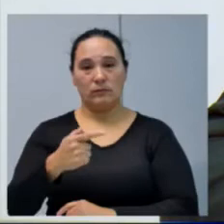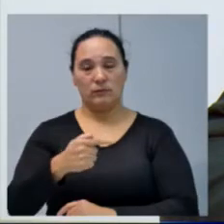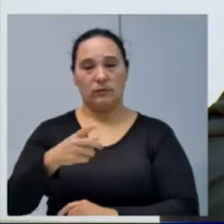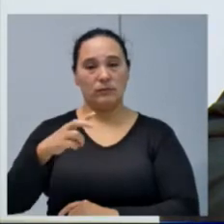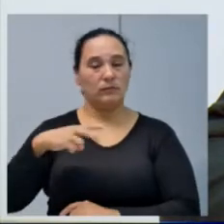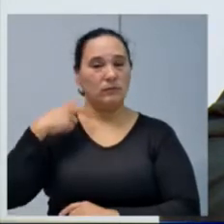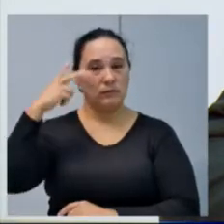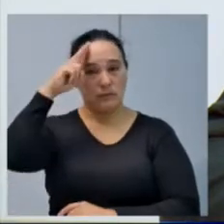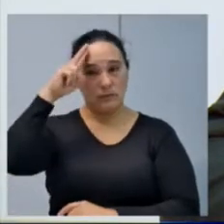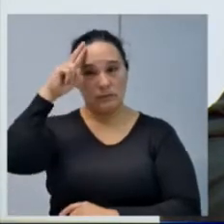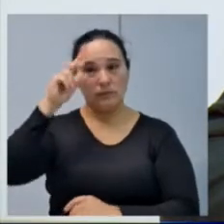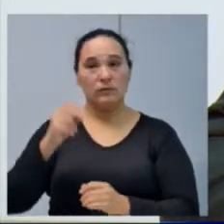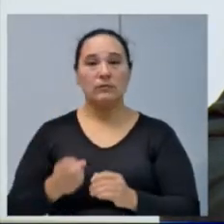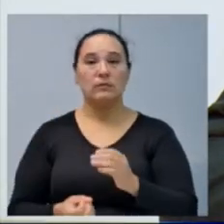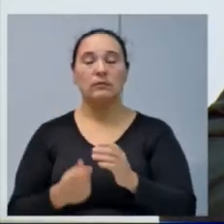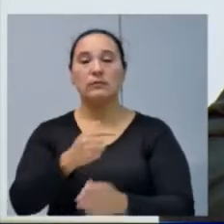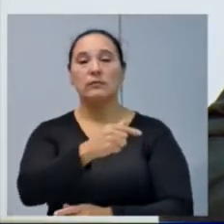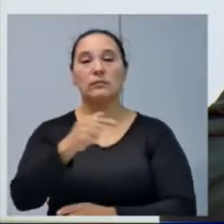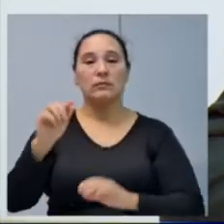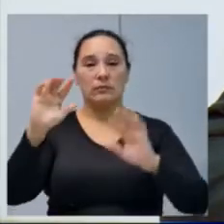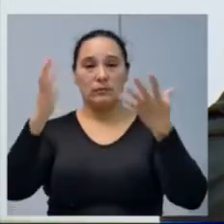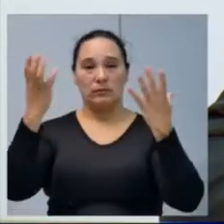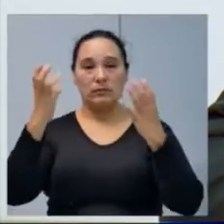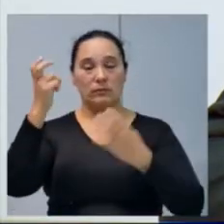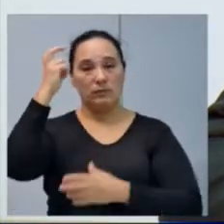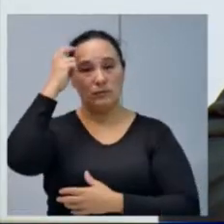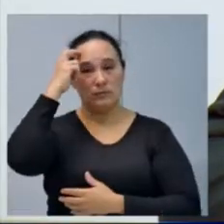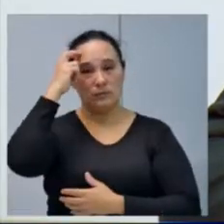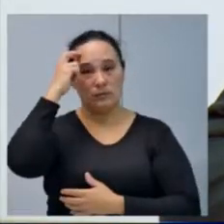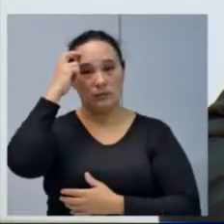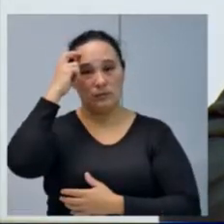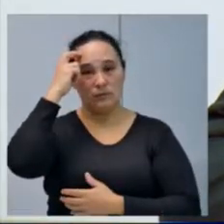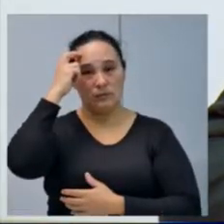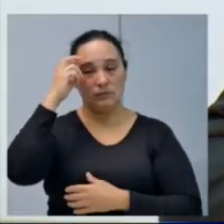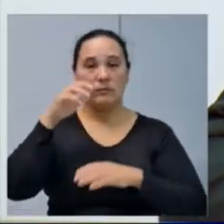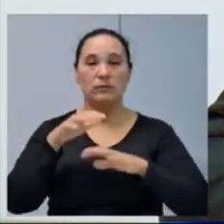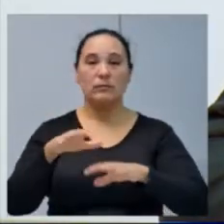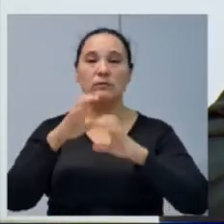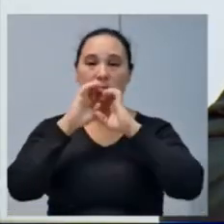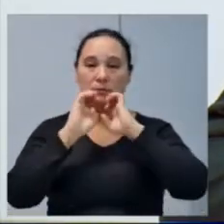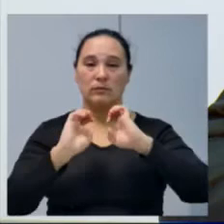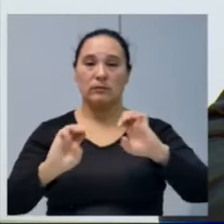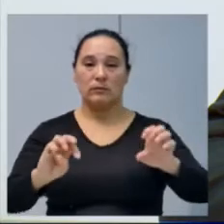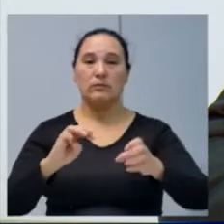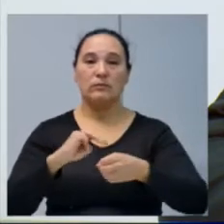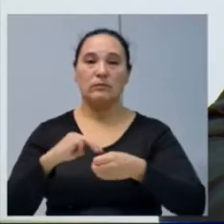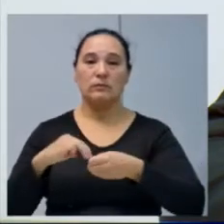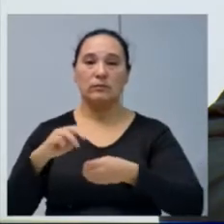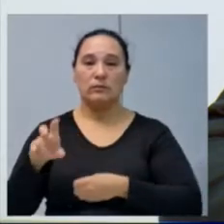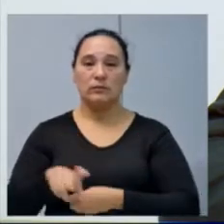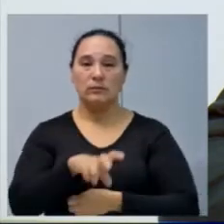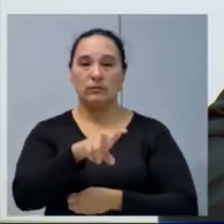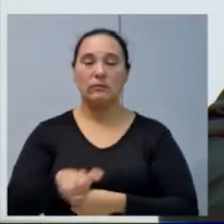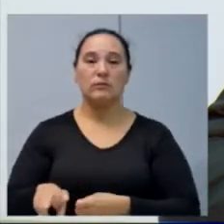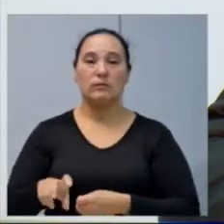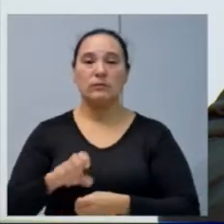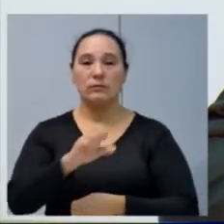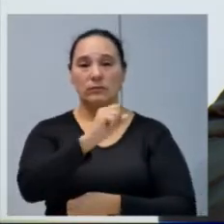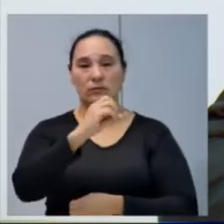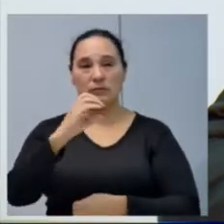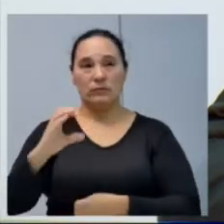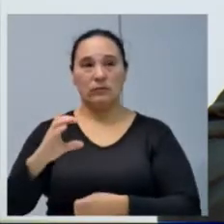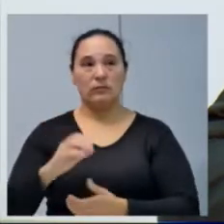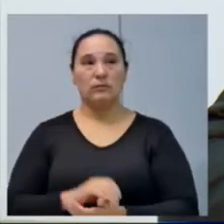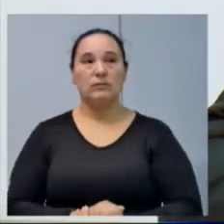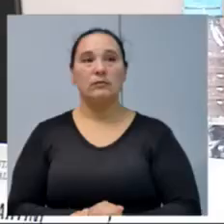Busnello Moreira, que institui a semana de celebração da cultura e do movimento evangélico do município de Xenxerê, Santa Catarina.